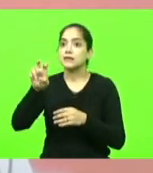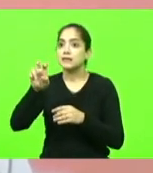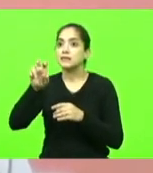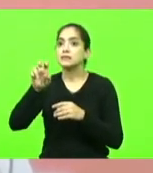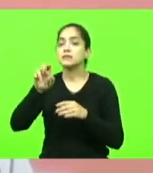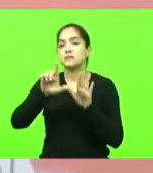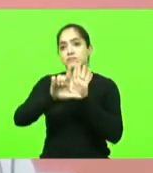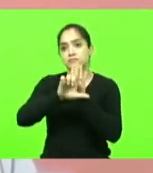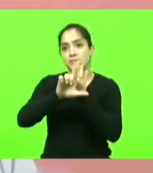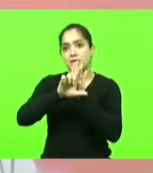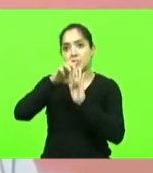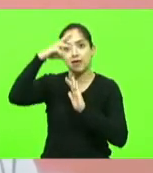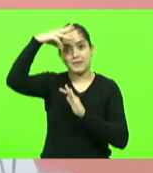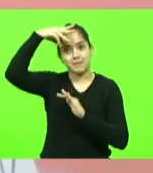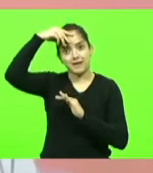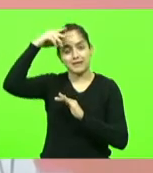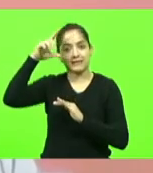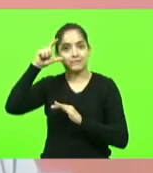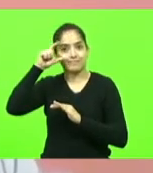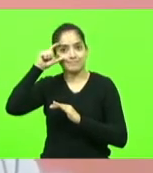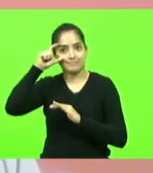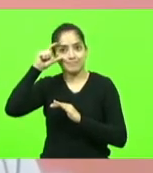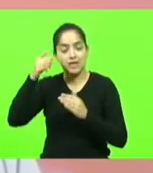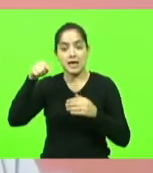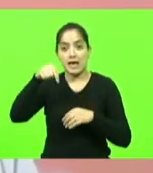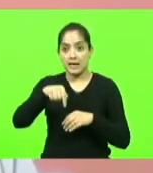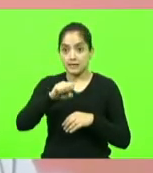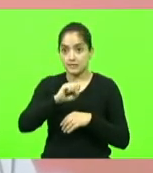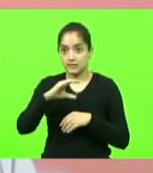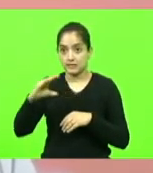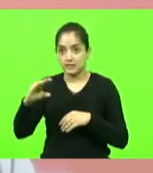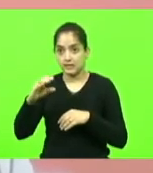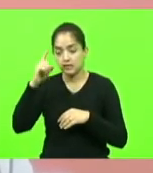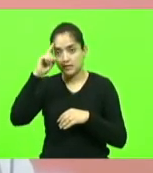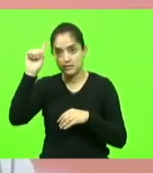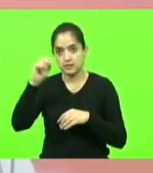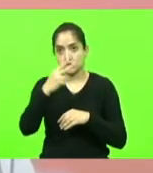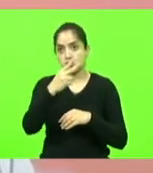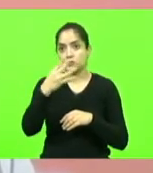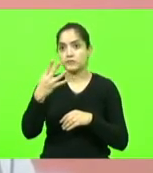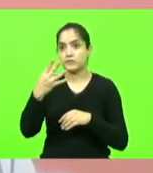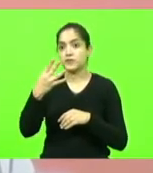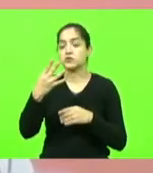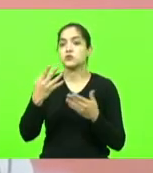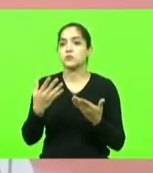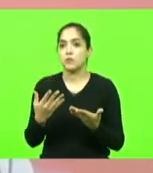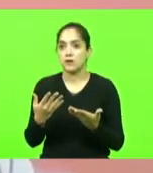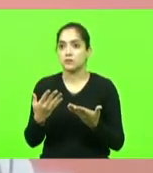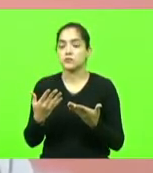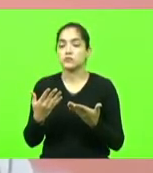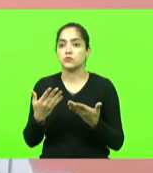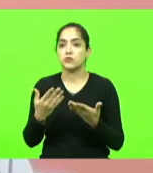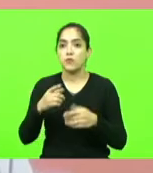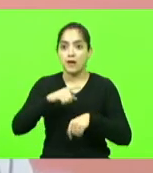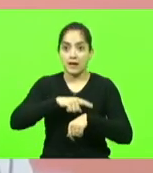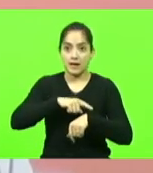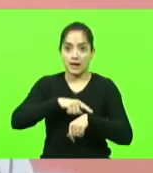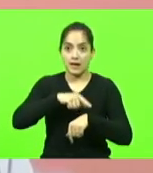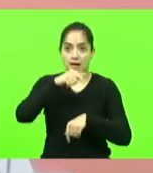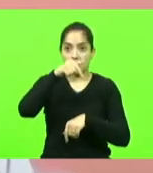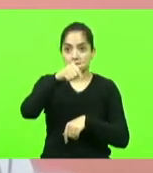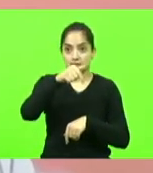Maria da Penha aqui em Santa Catarina neste dia 24 logo mais às 17h30